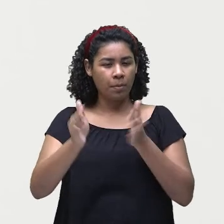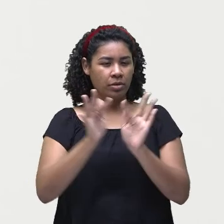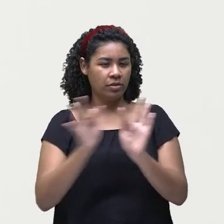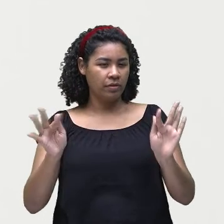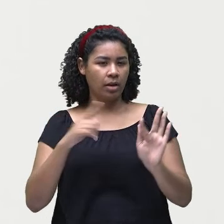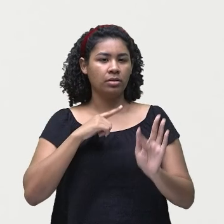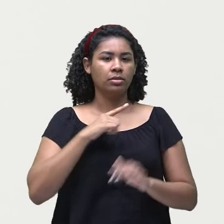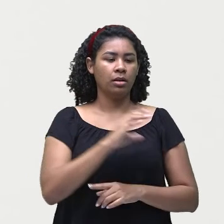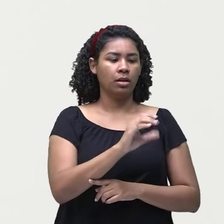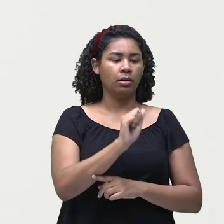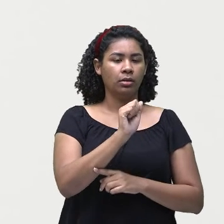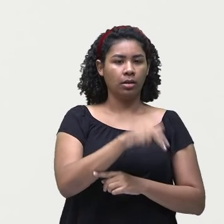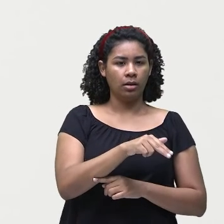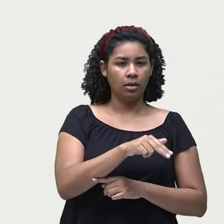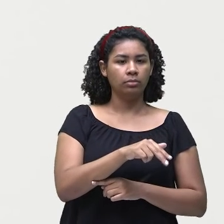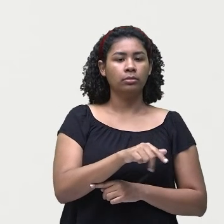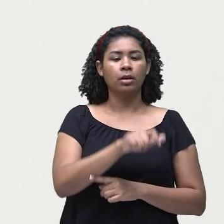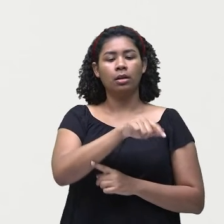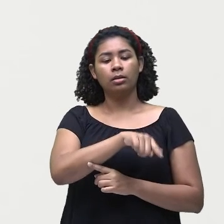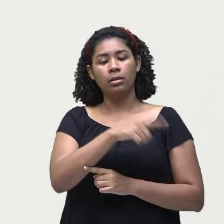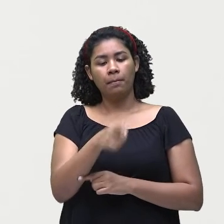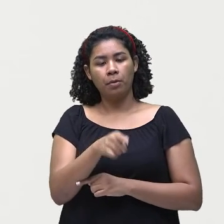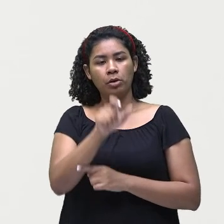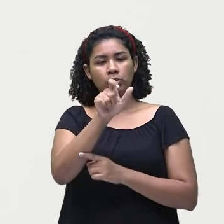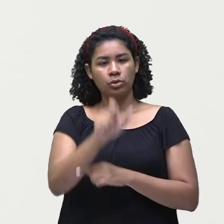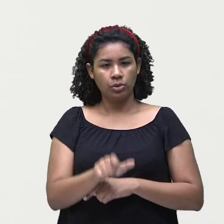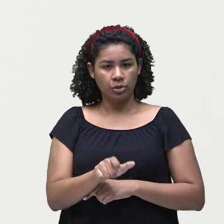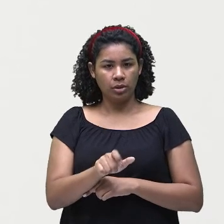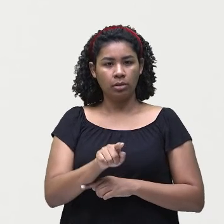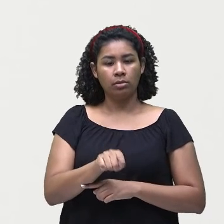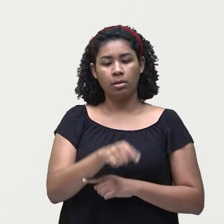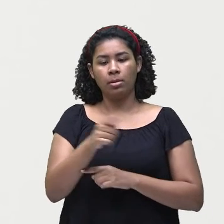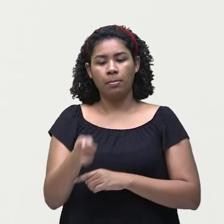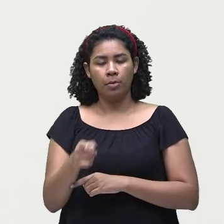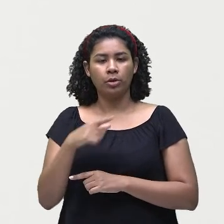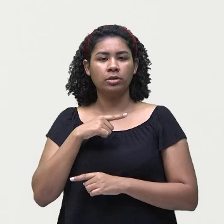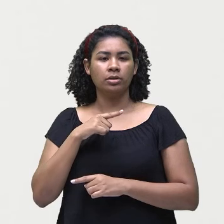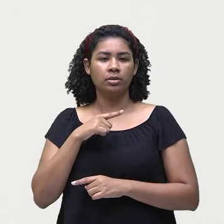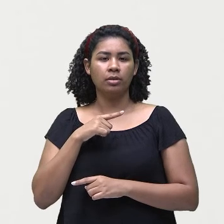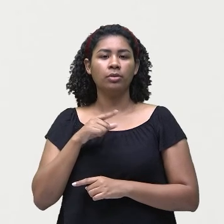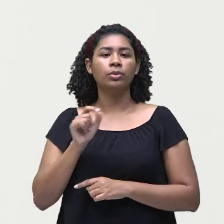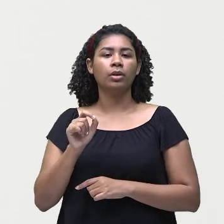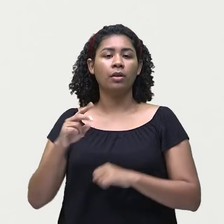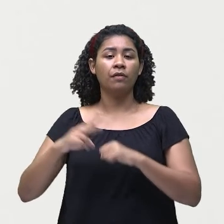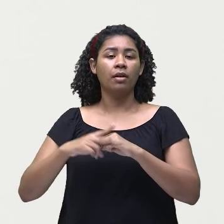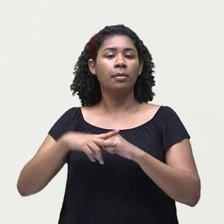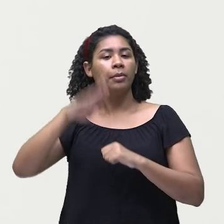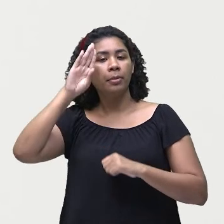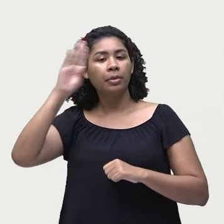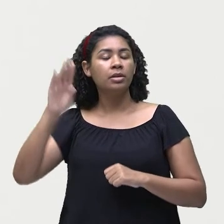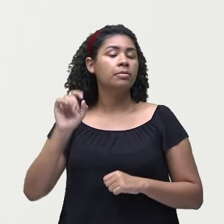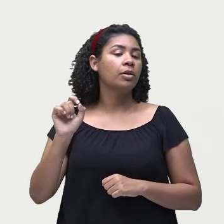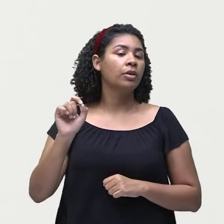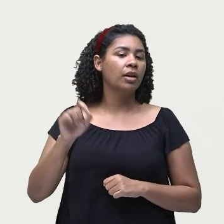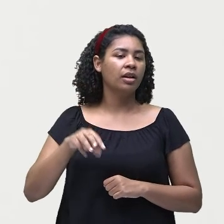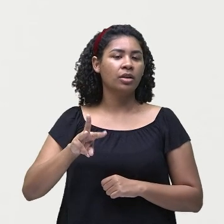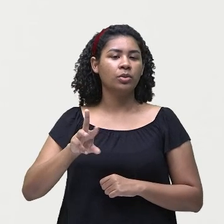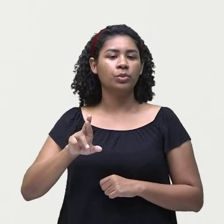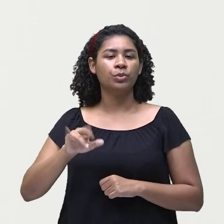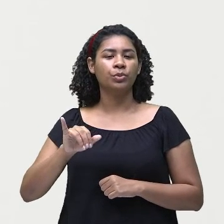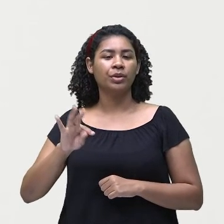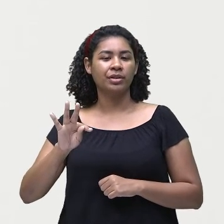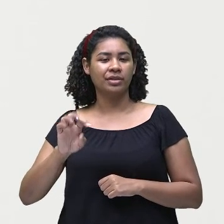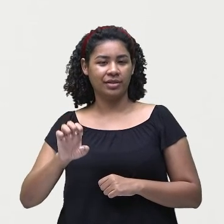O subject, you... Aí, olha só. Write poems. Qual é o verbo principal aqui? É o